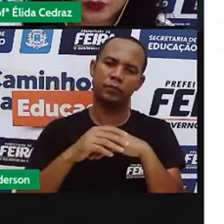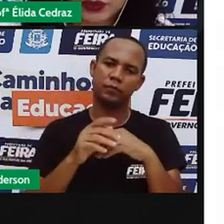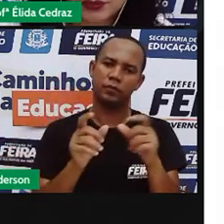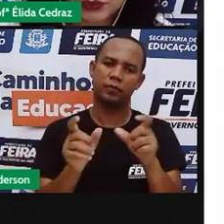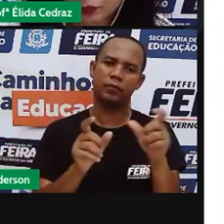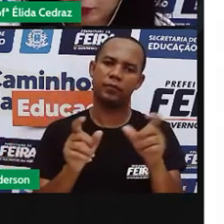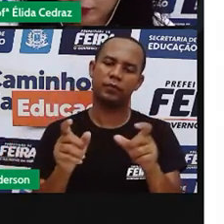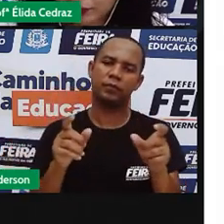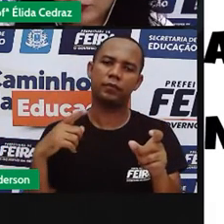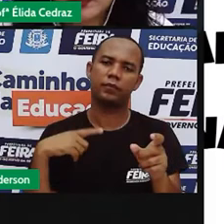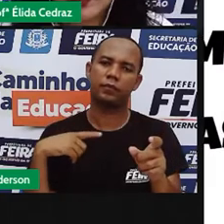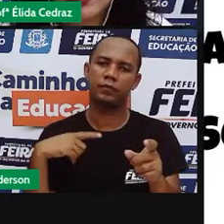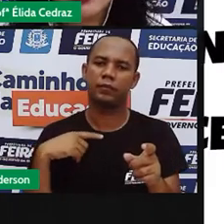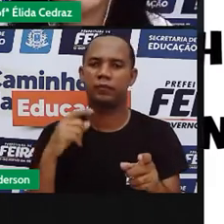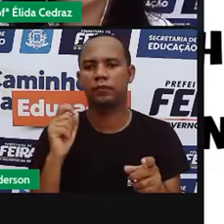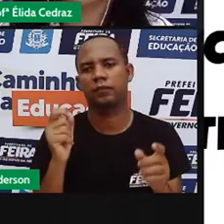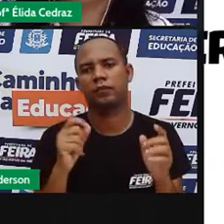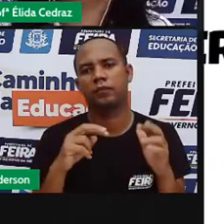antônimo.